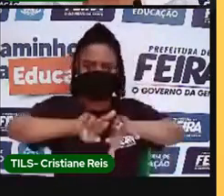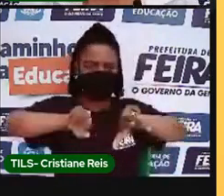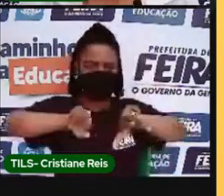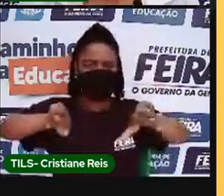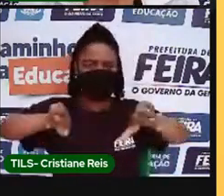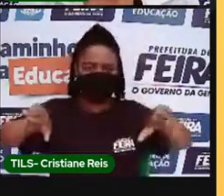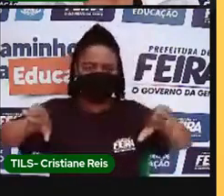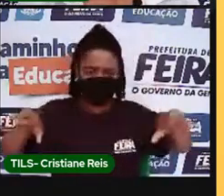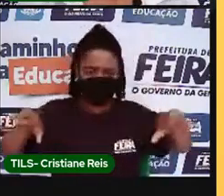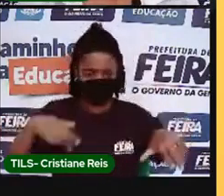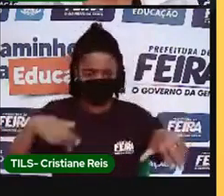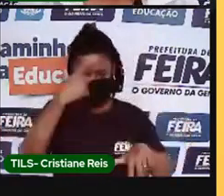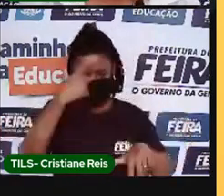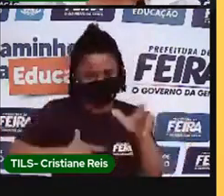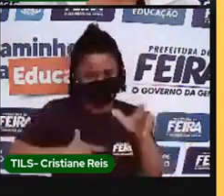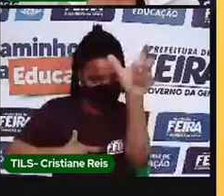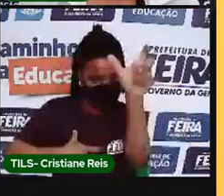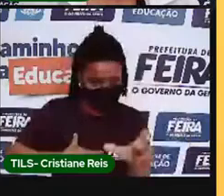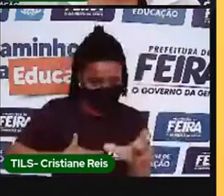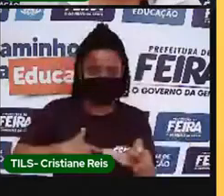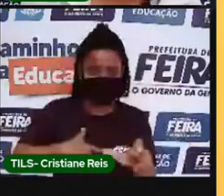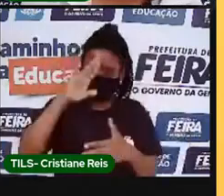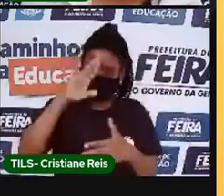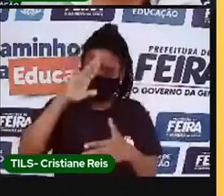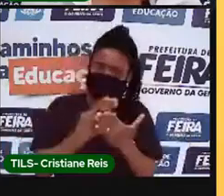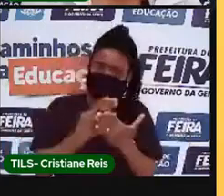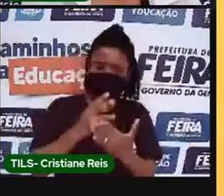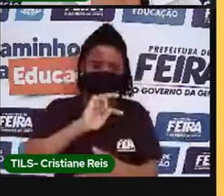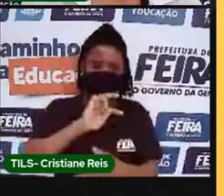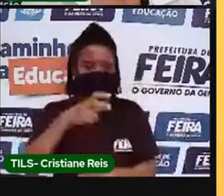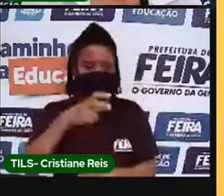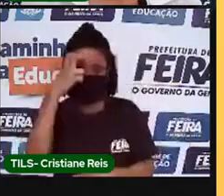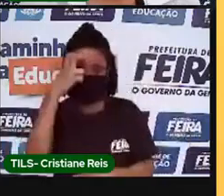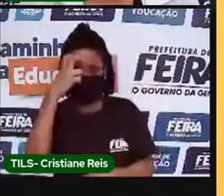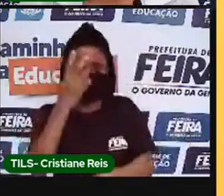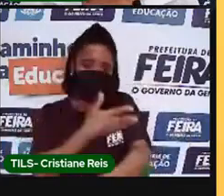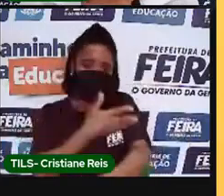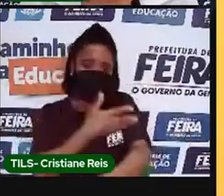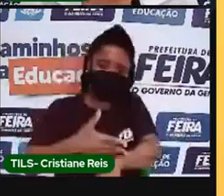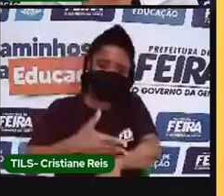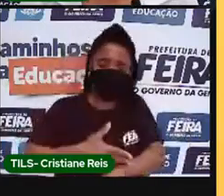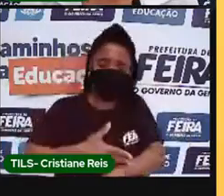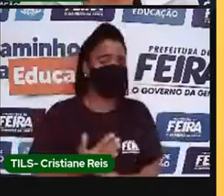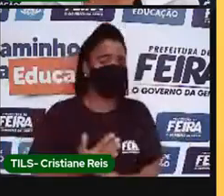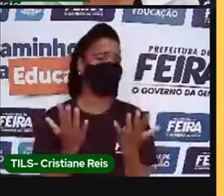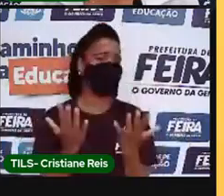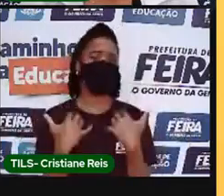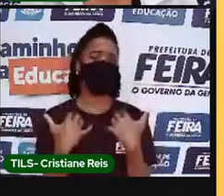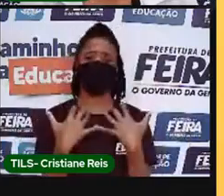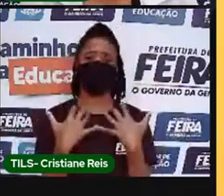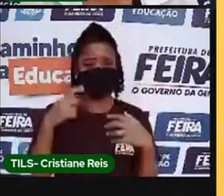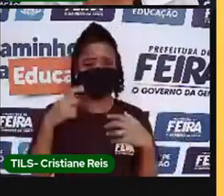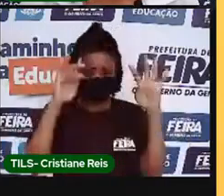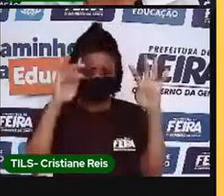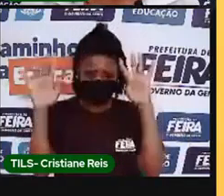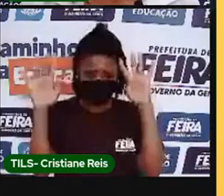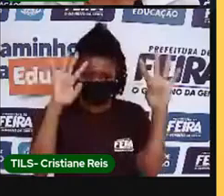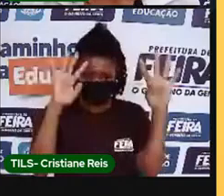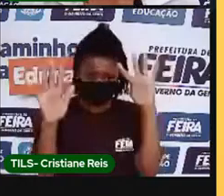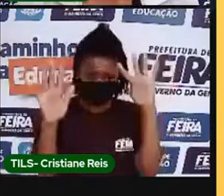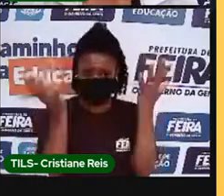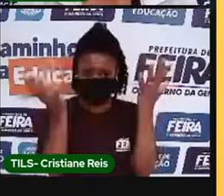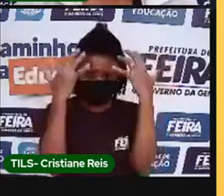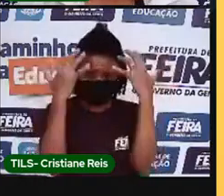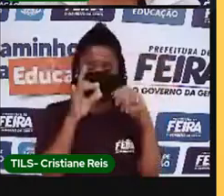humanos com as nossas crenças, culturas, jeitos de ser, de pensar, de se expressar,